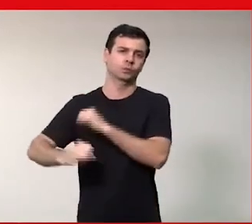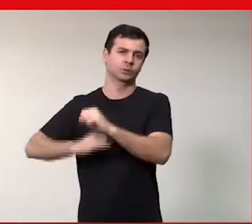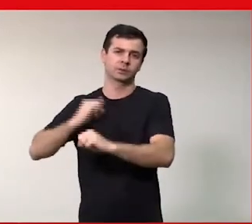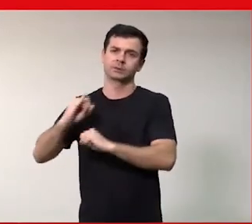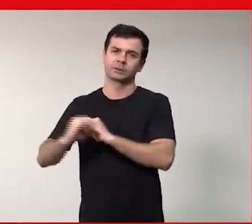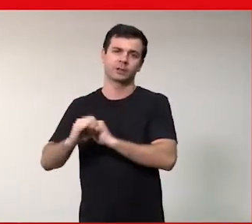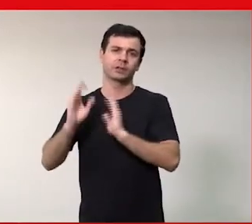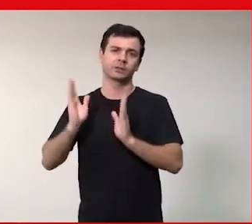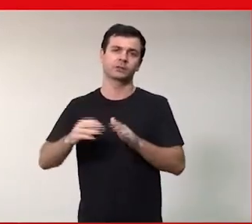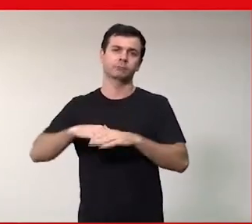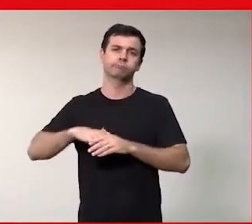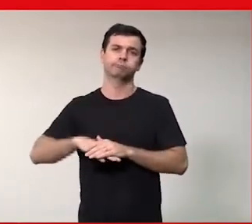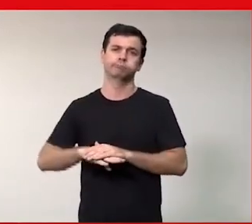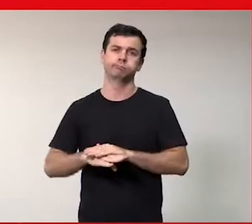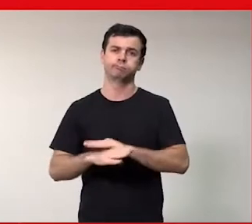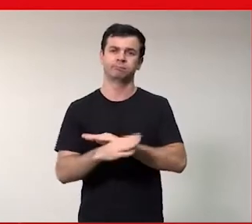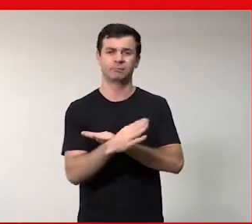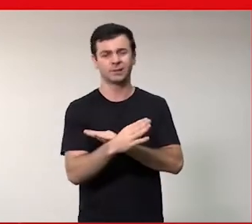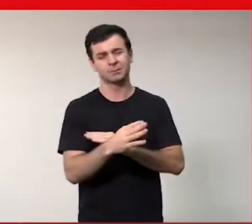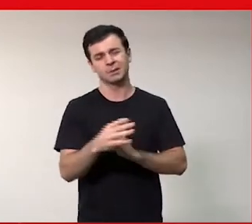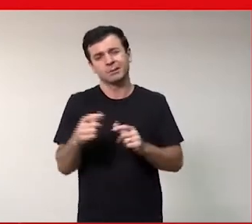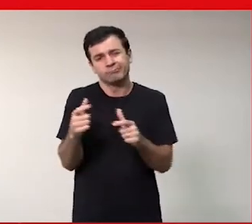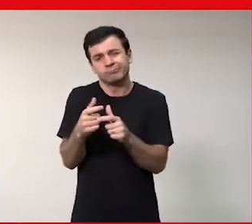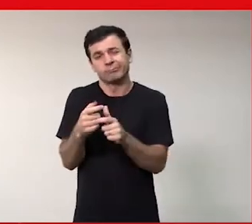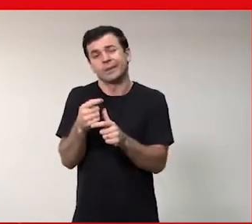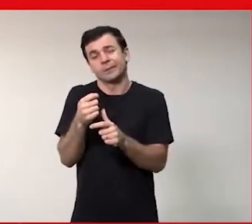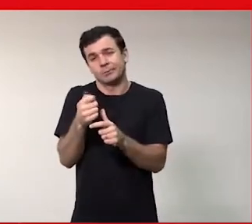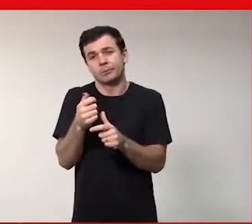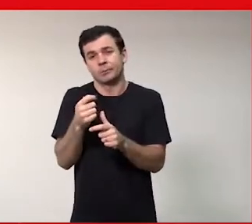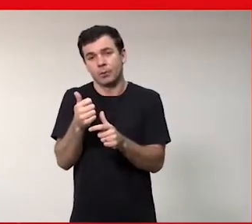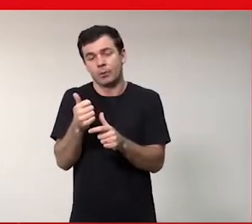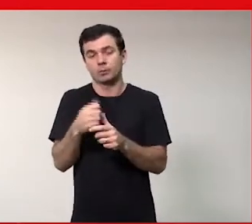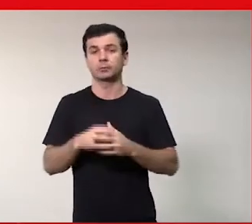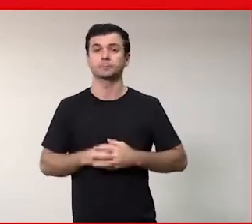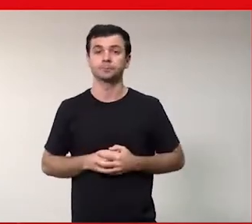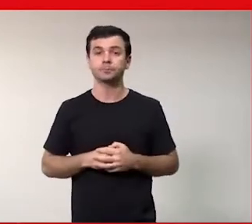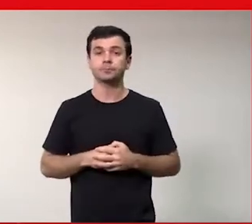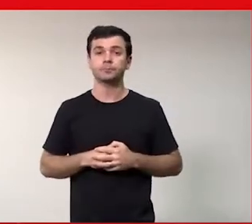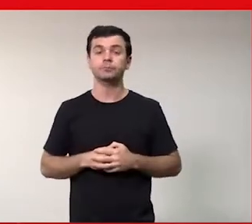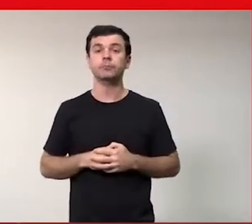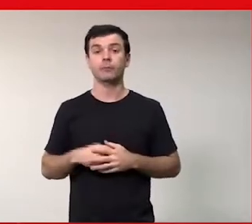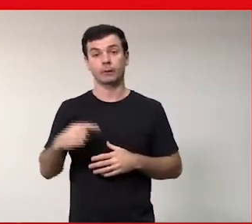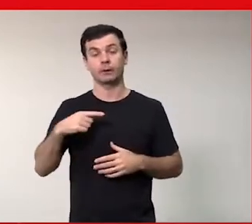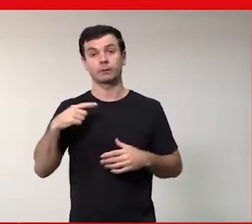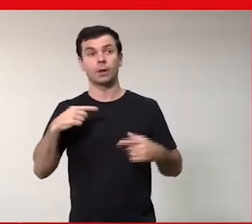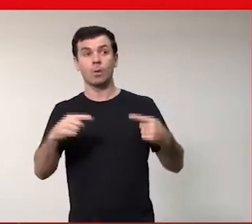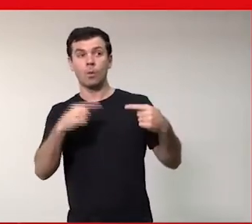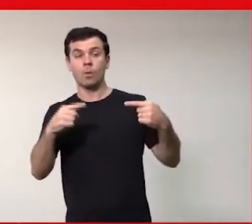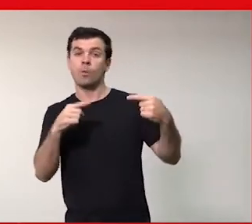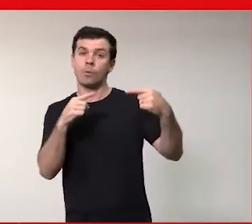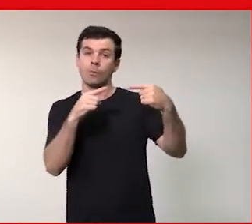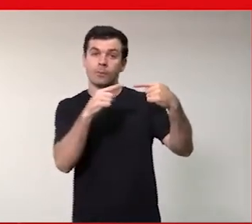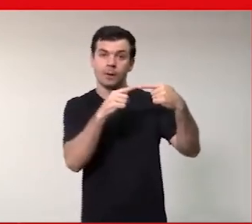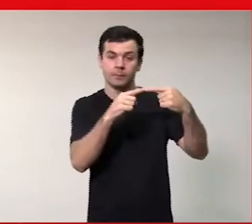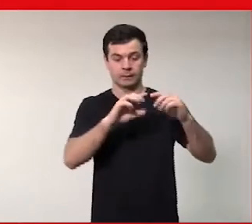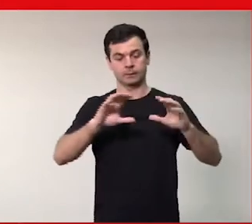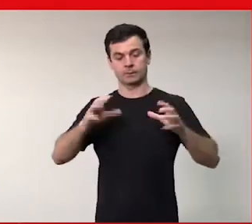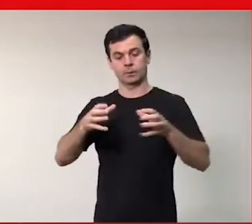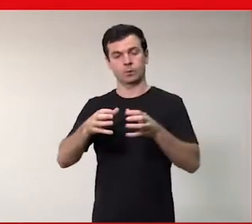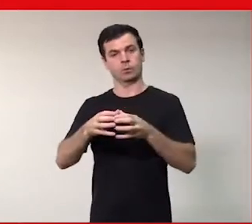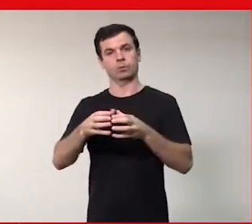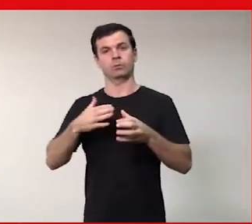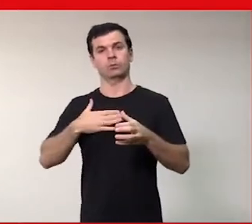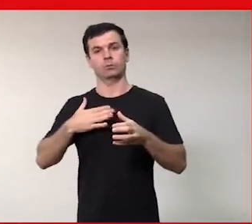elas são aves raras. Eu tenho uma meta para ter 30% do meu time. Meu time é